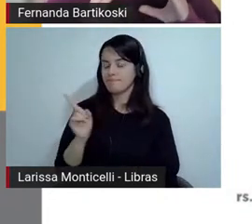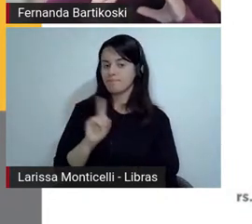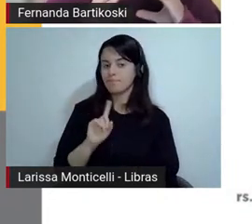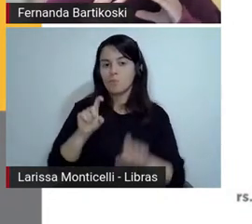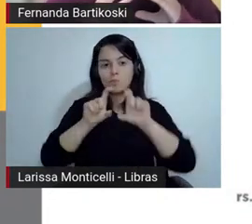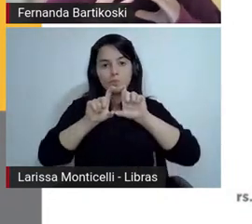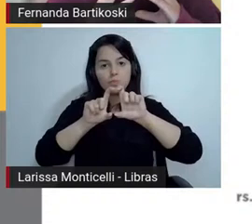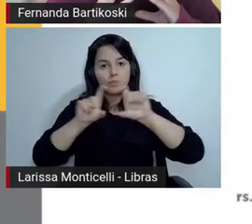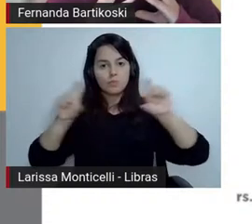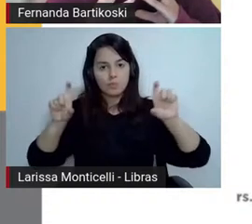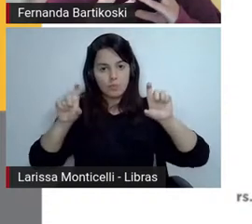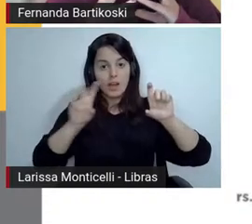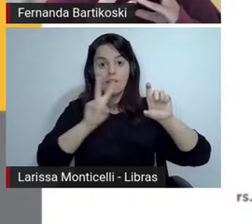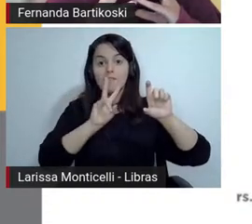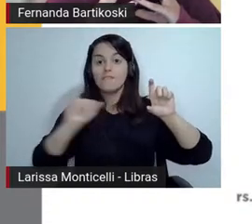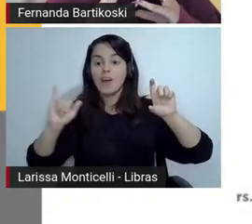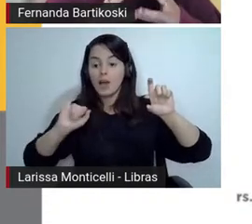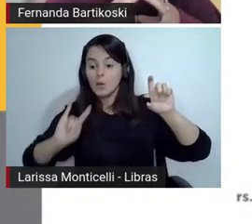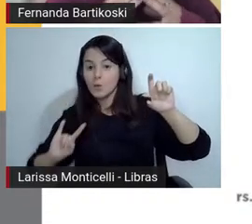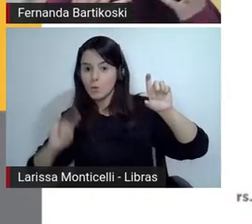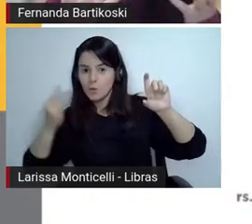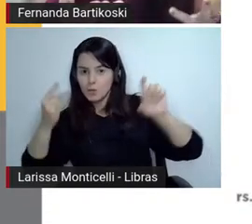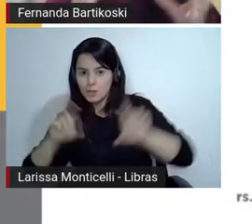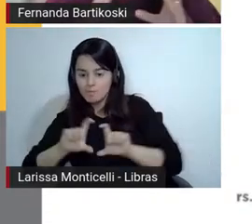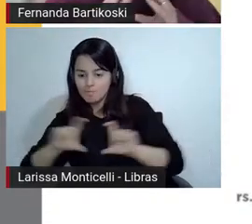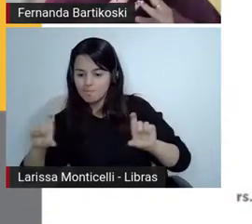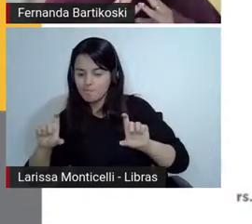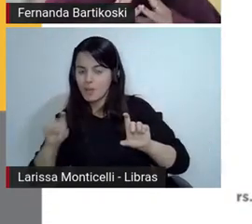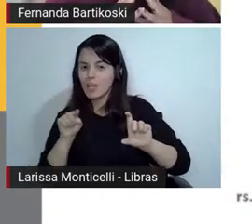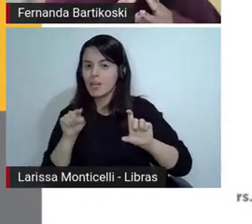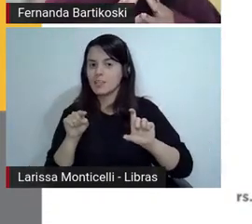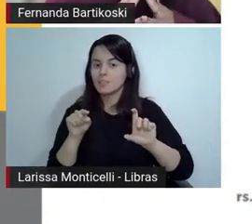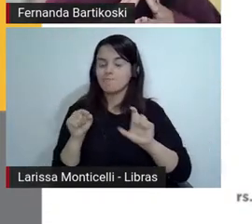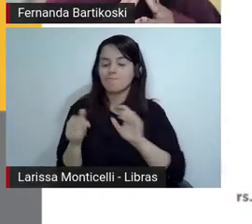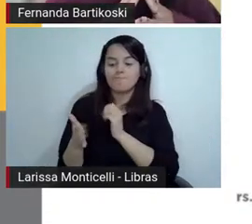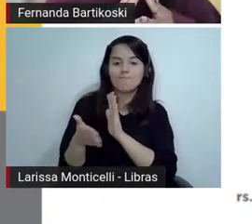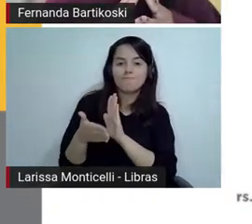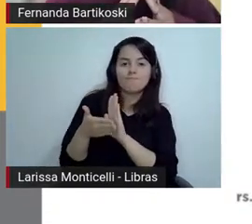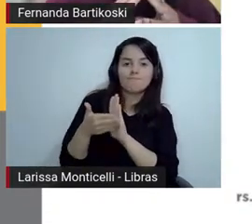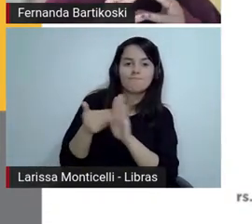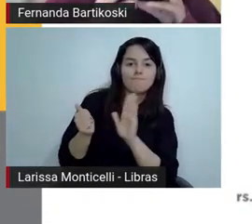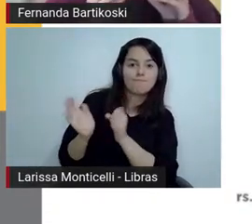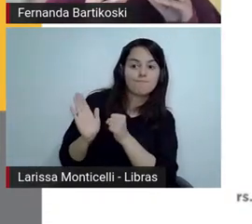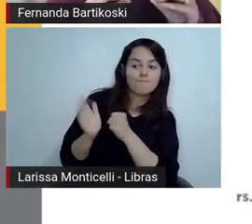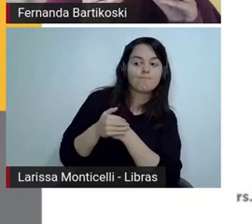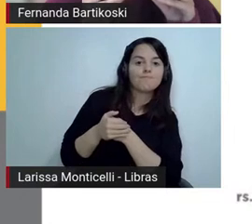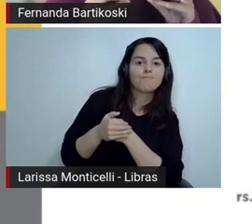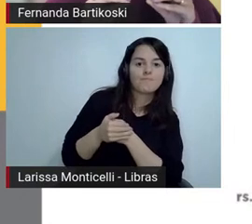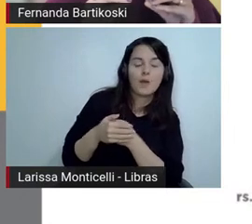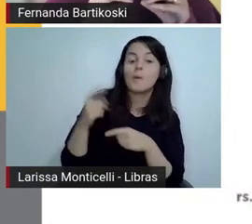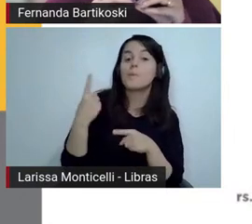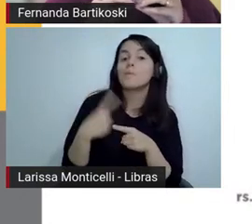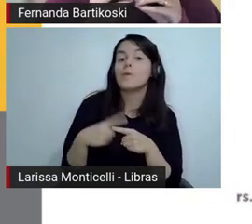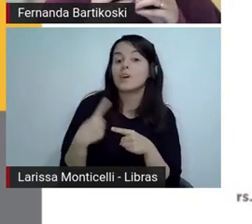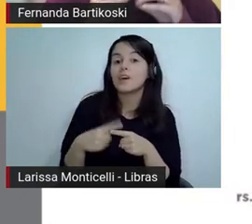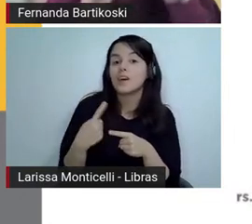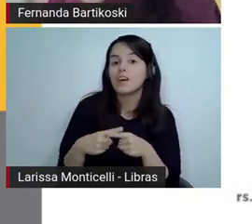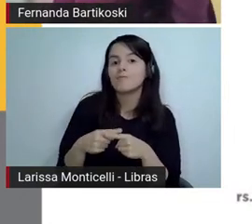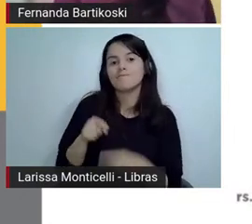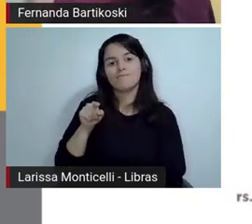suprimir a última parte por que que vocês acham que a gente vai suprimir a última parte porque lá vai estar